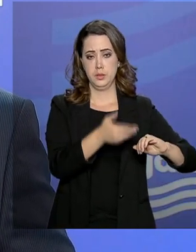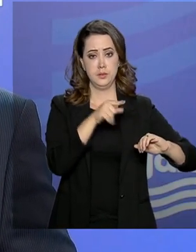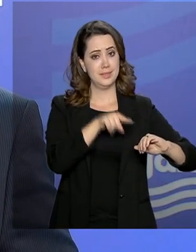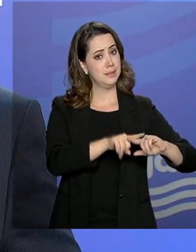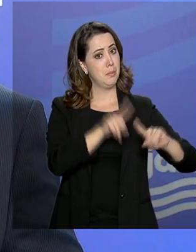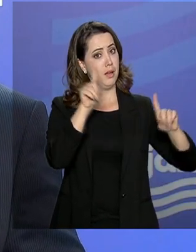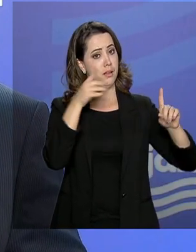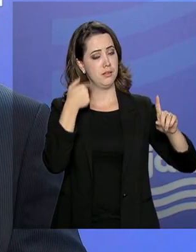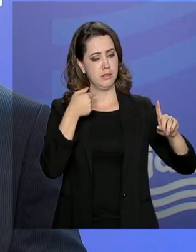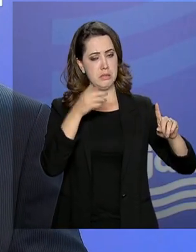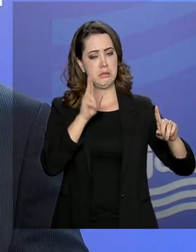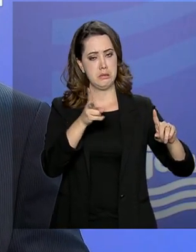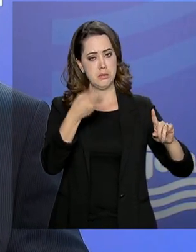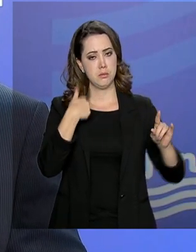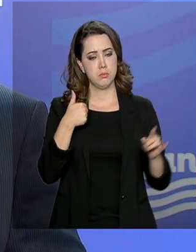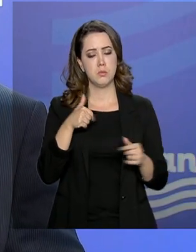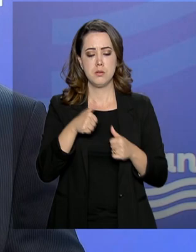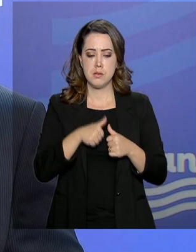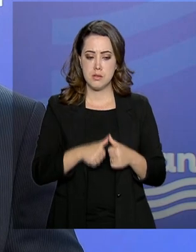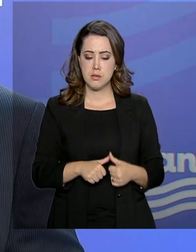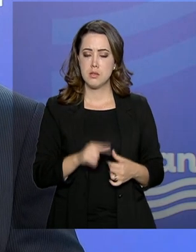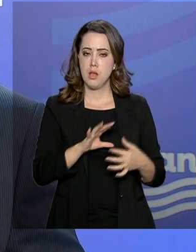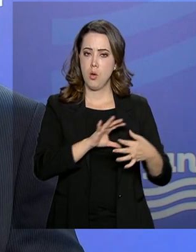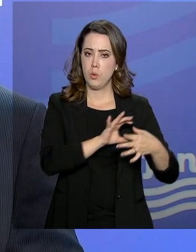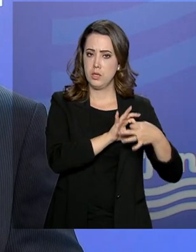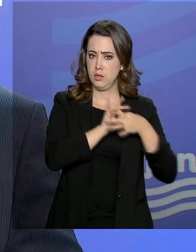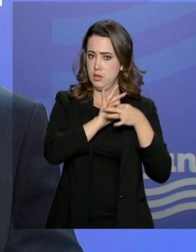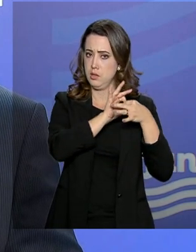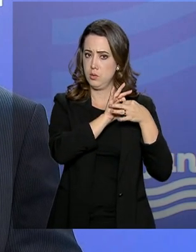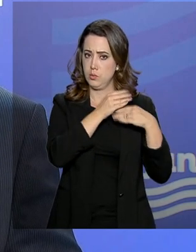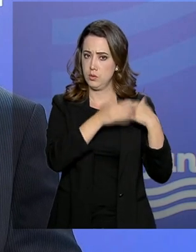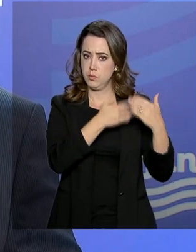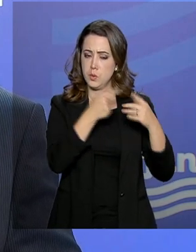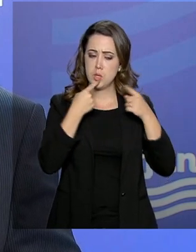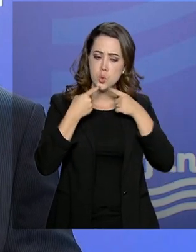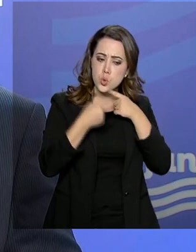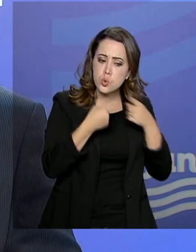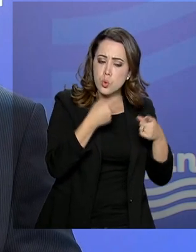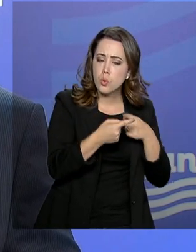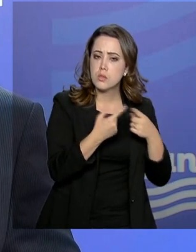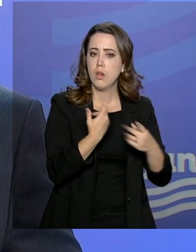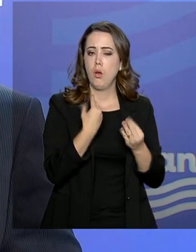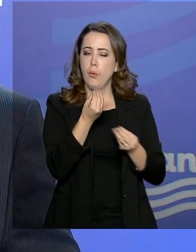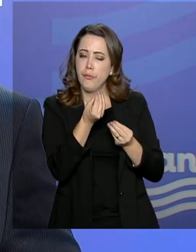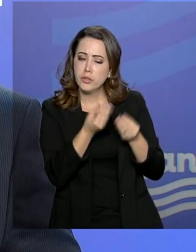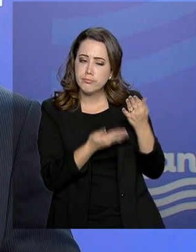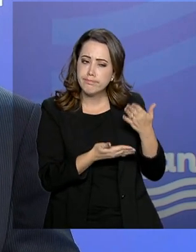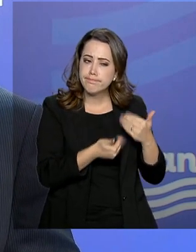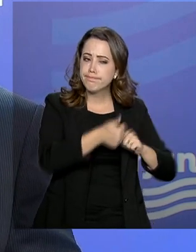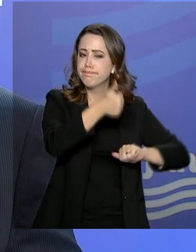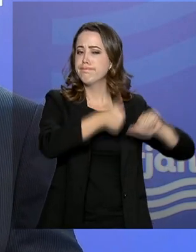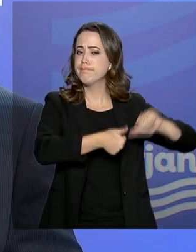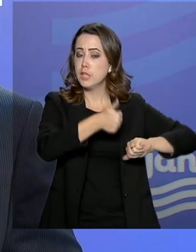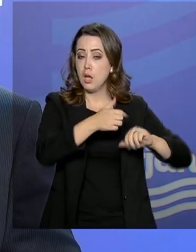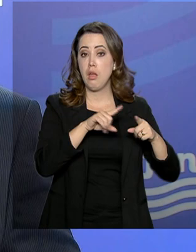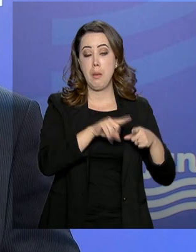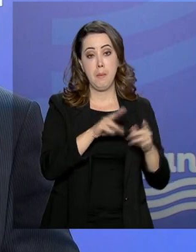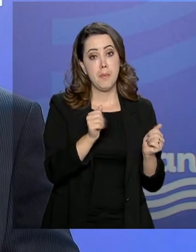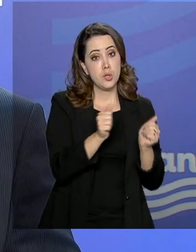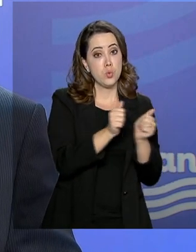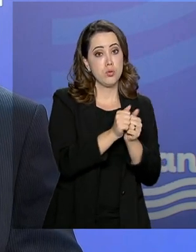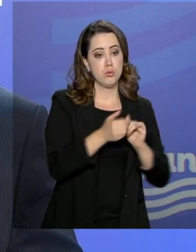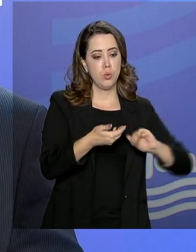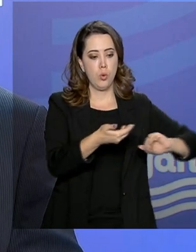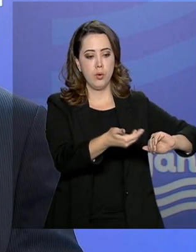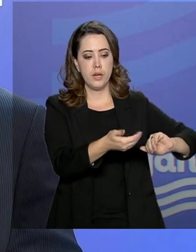obstante, ele se coloca, sim, parceiro nesse processo de discussão e de avaliação para, juntos, Congresso